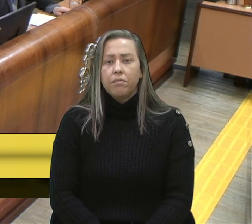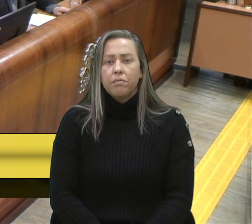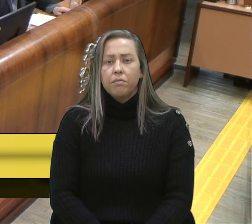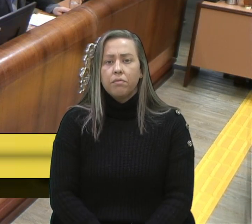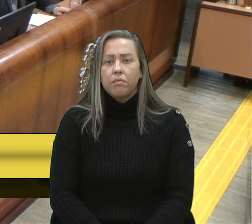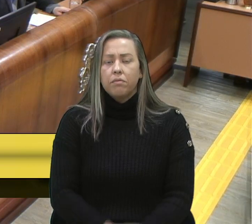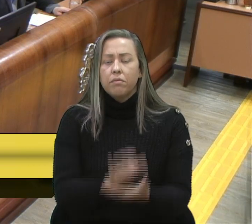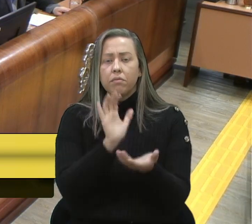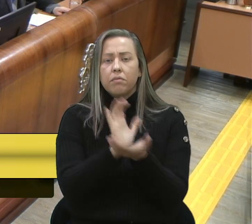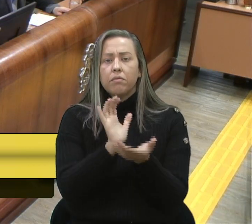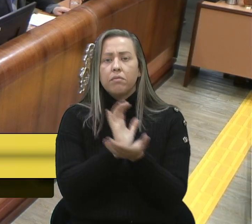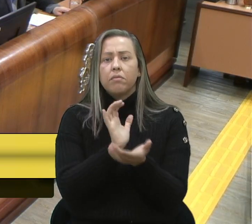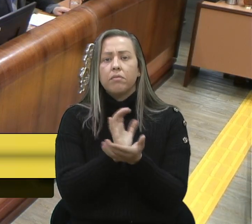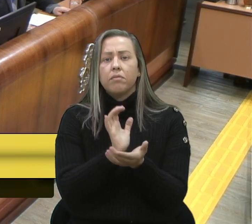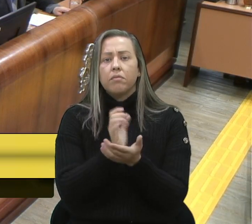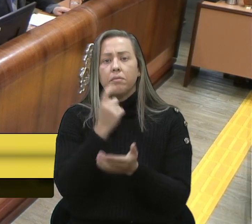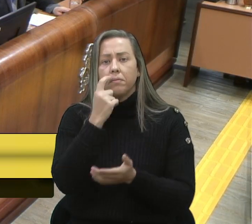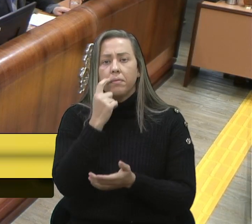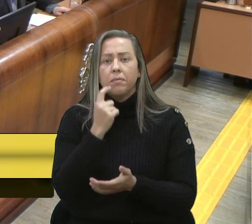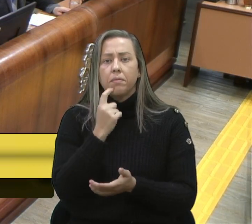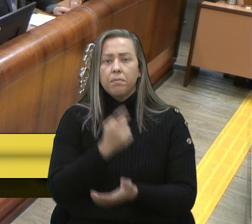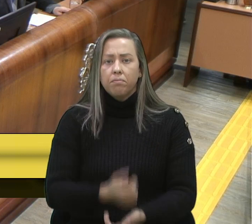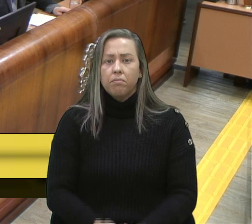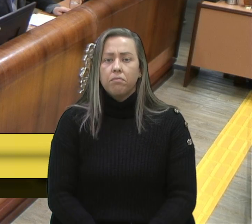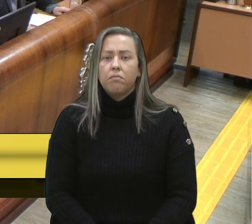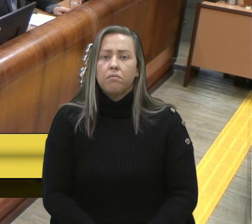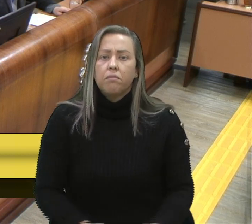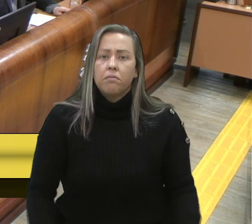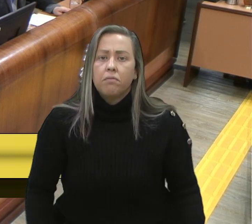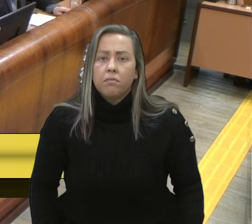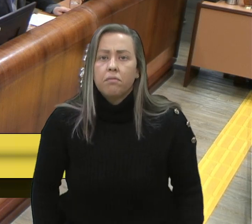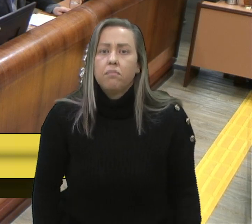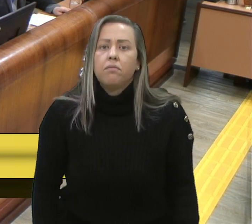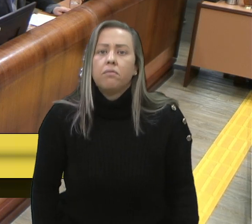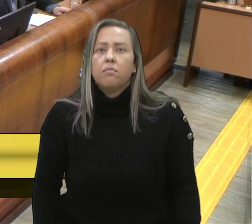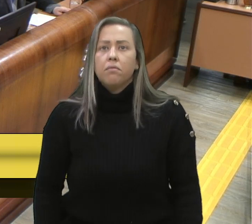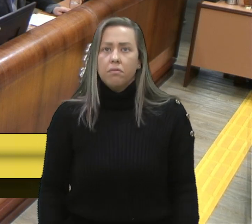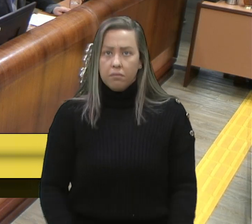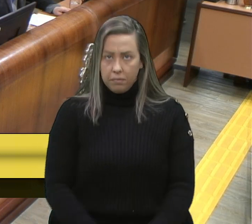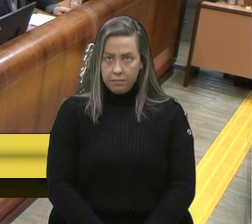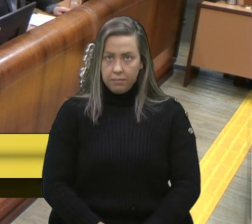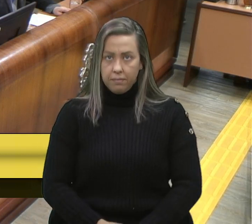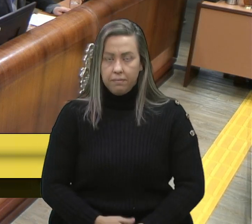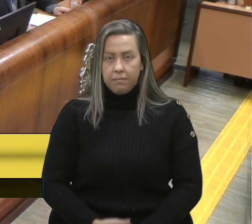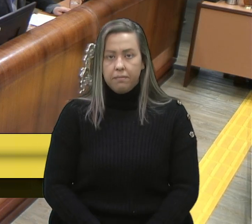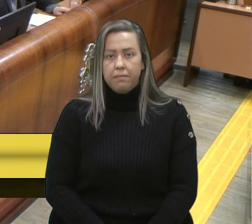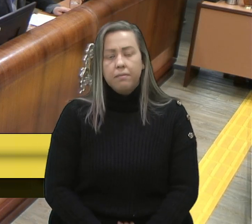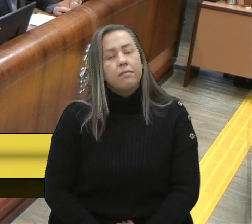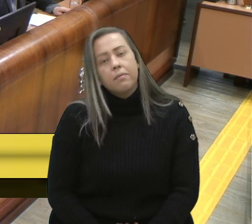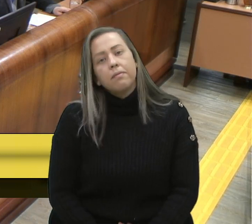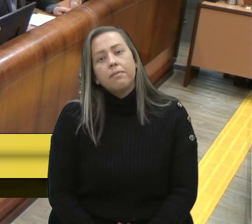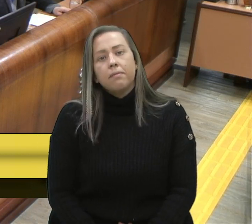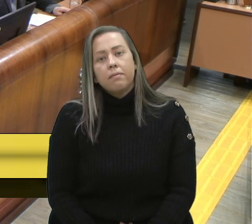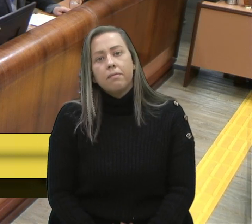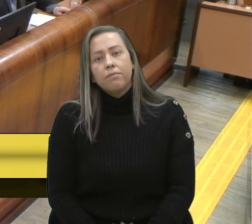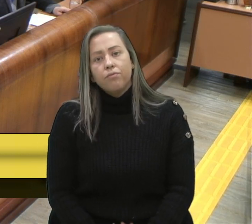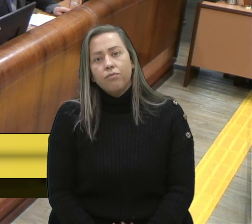colega Wagner Petrini. Vereador Petrini, à bancada do PSB, com a palavra...